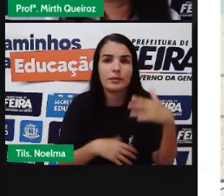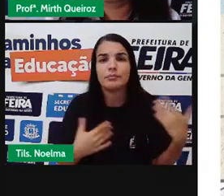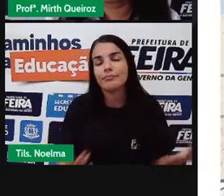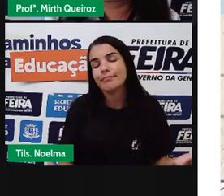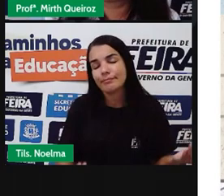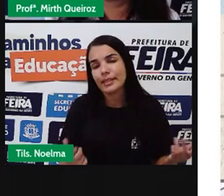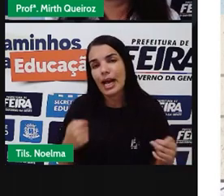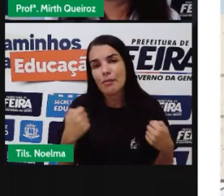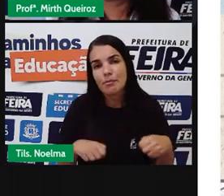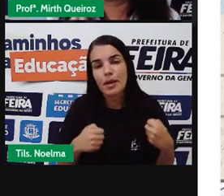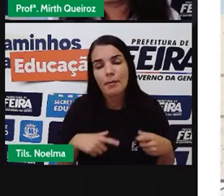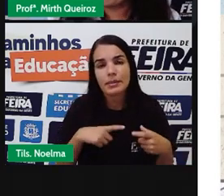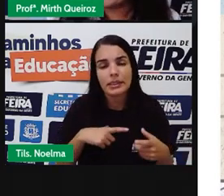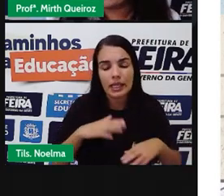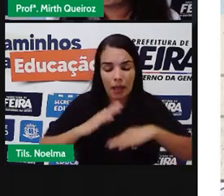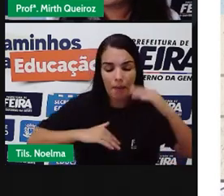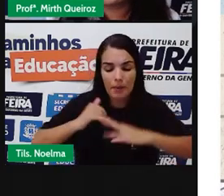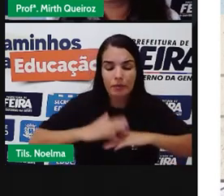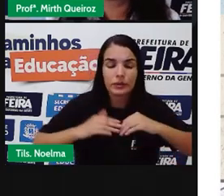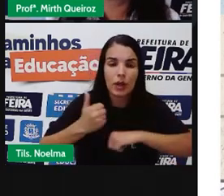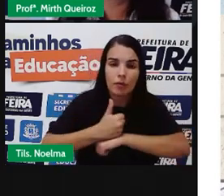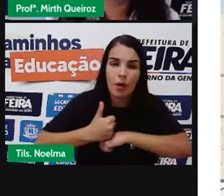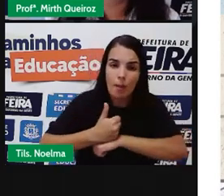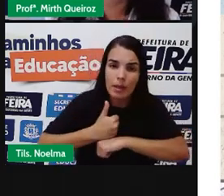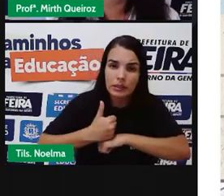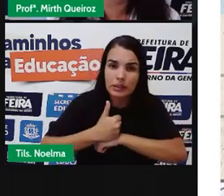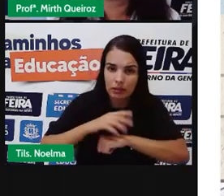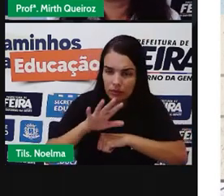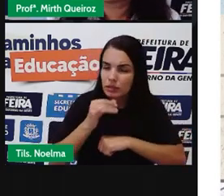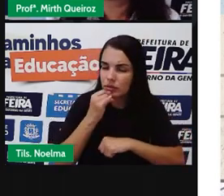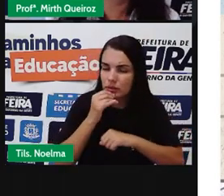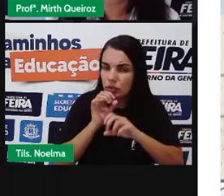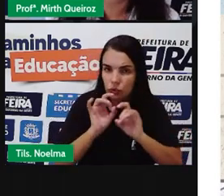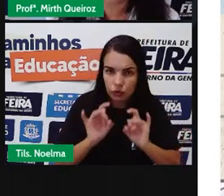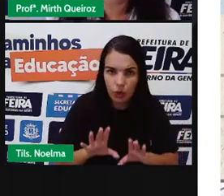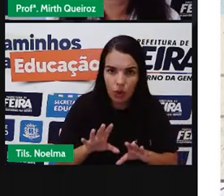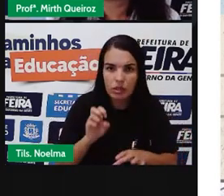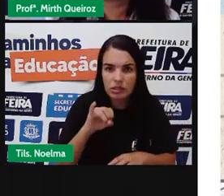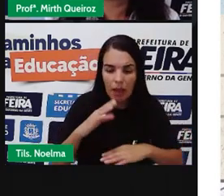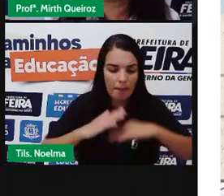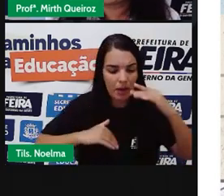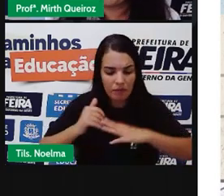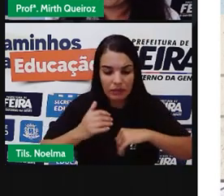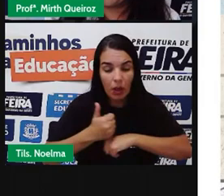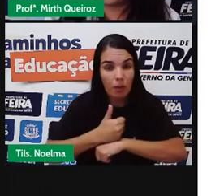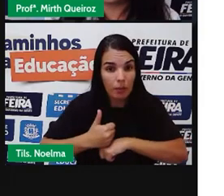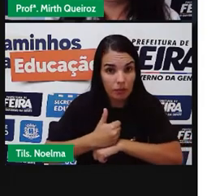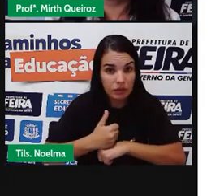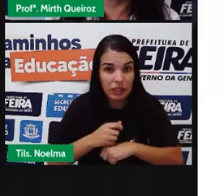profissão A formação Certo? Quem tem uma profissão Quem tem isso Rio